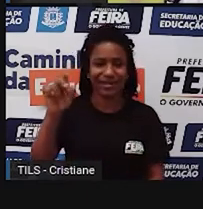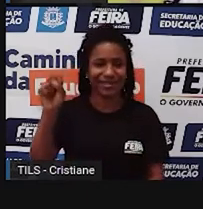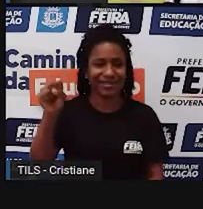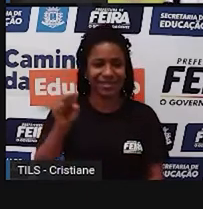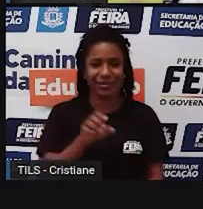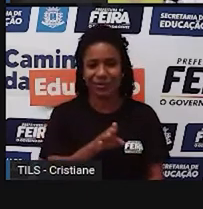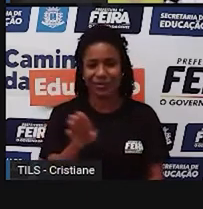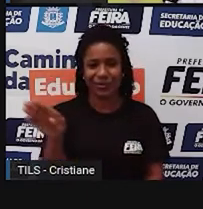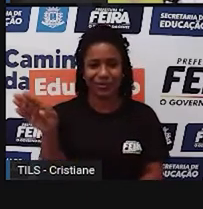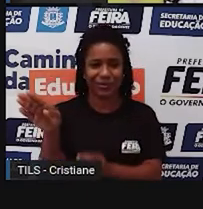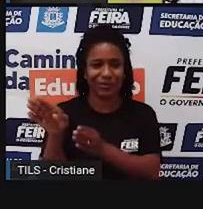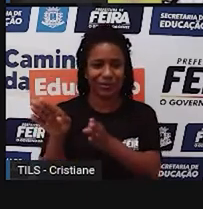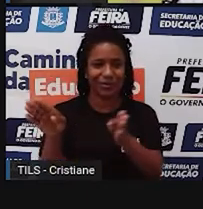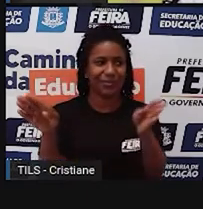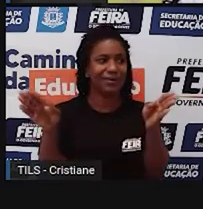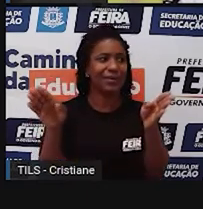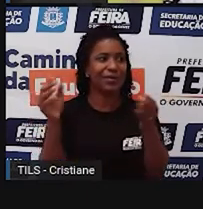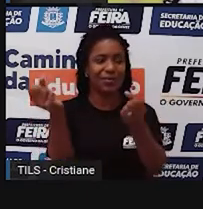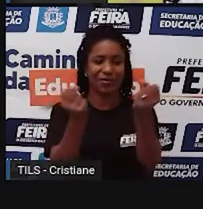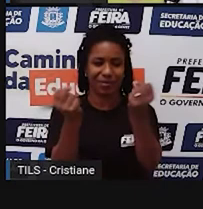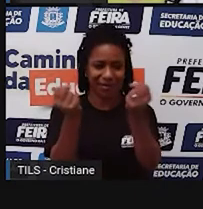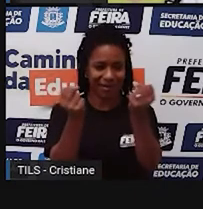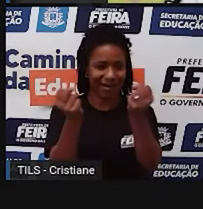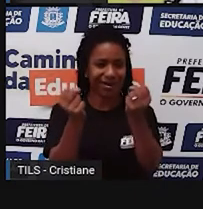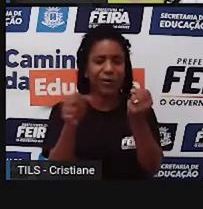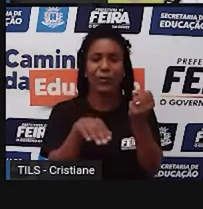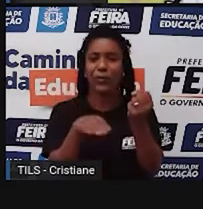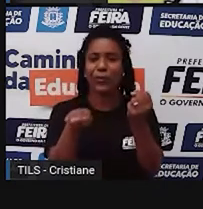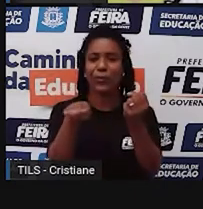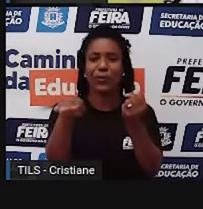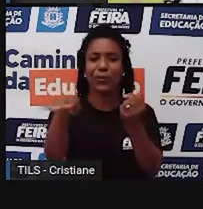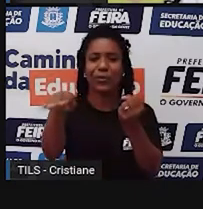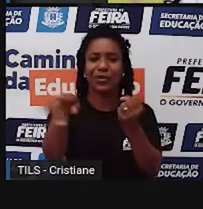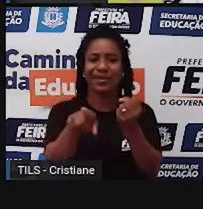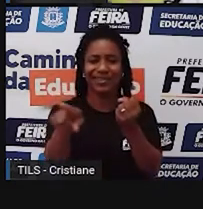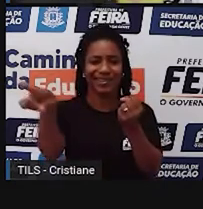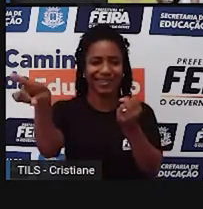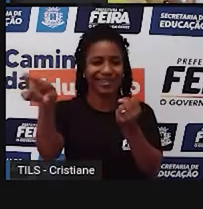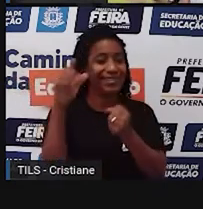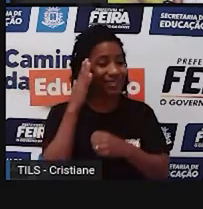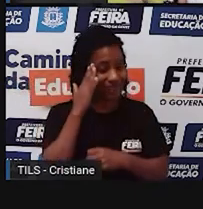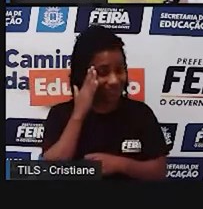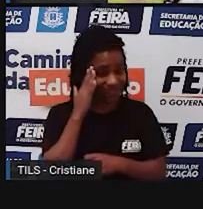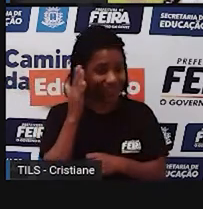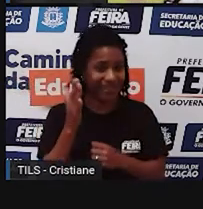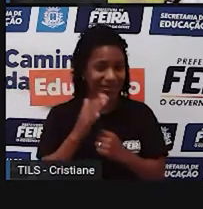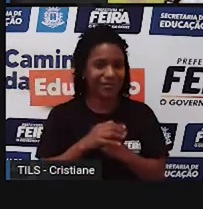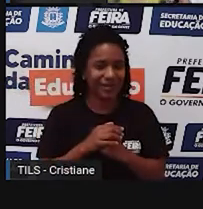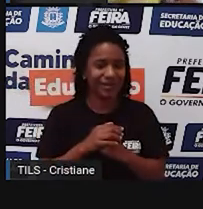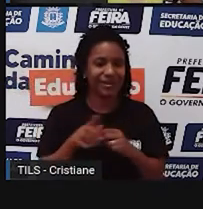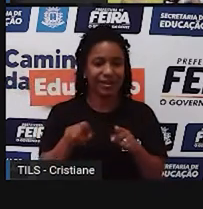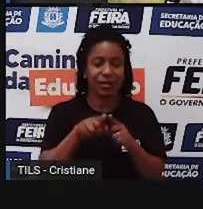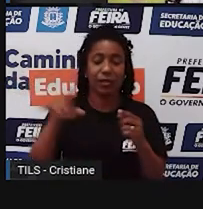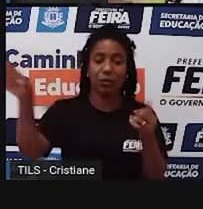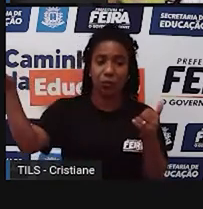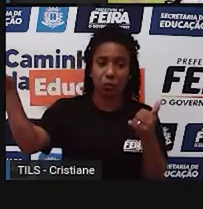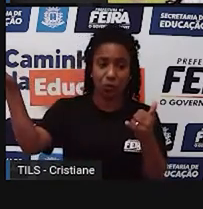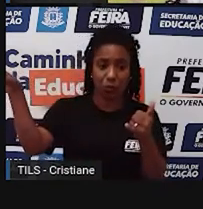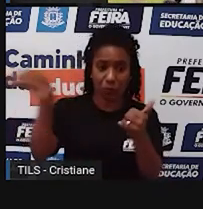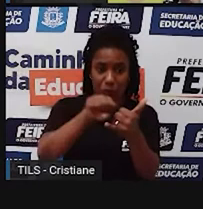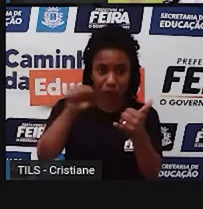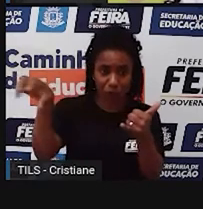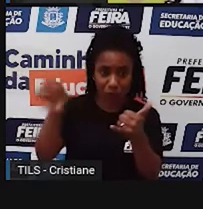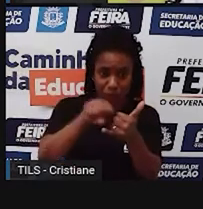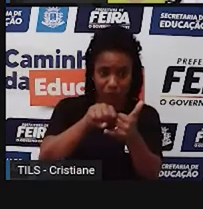e essas informações também são registradas. E aí, o que é acontece? Tem esse receptor do GPS, tem a